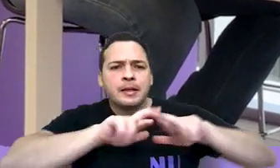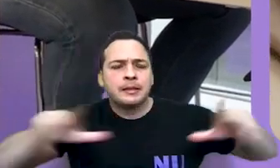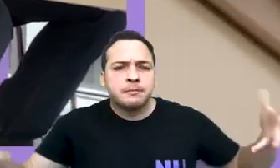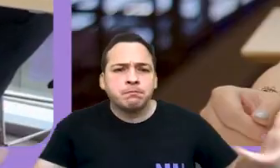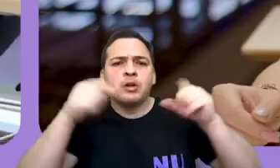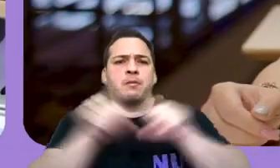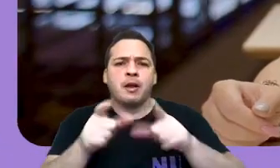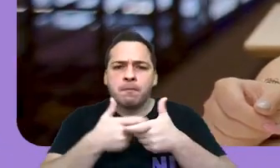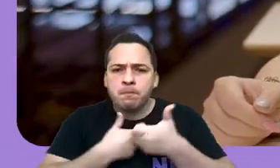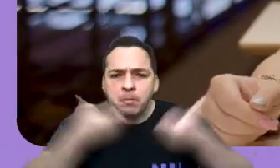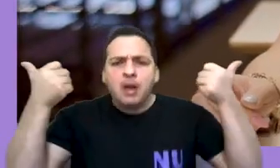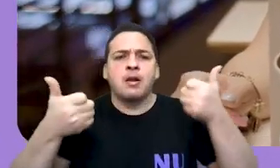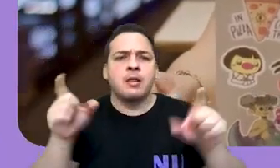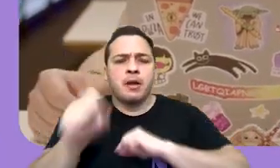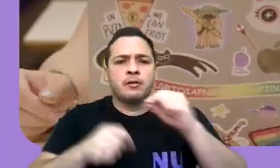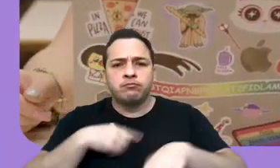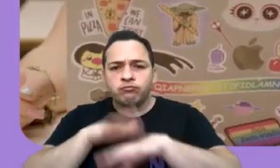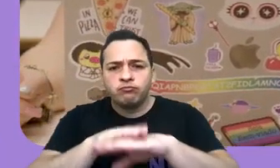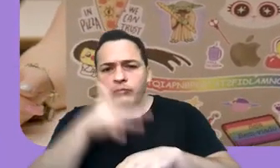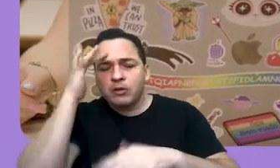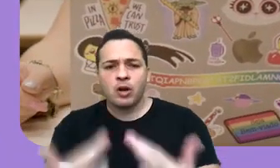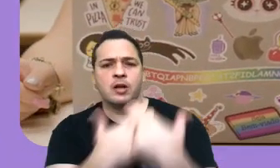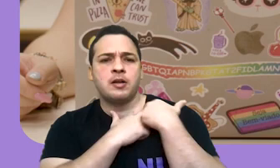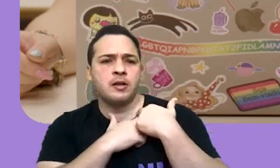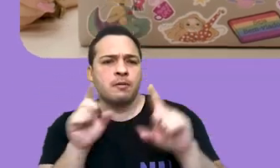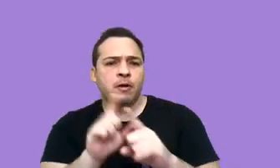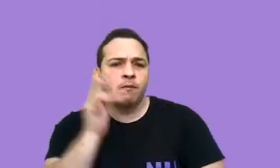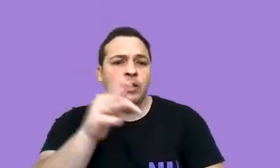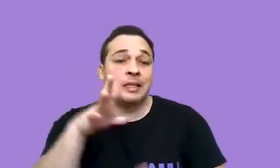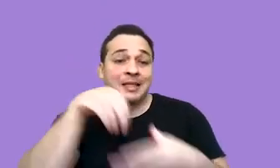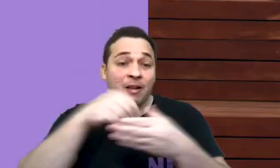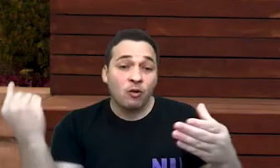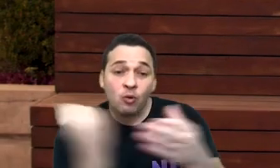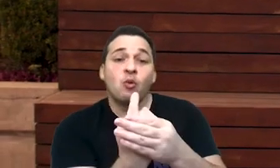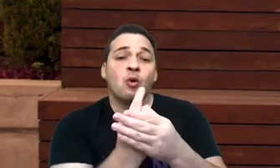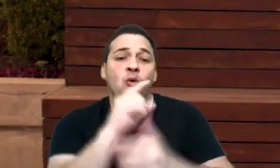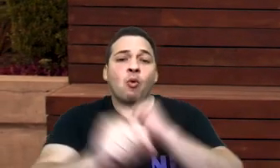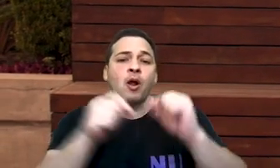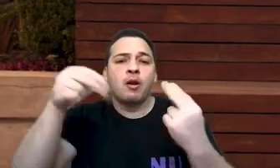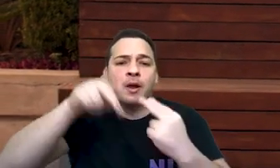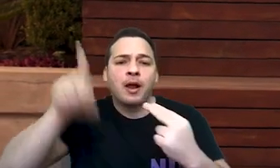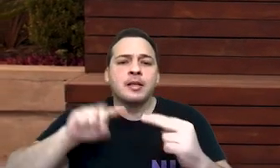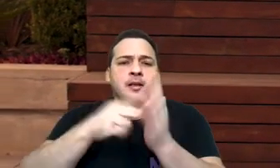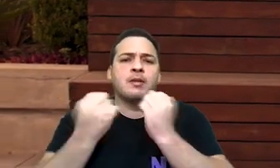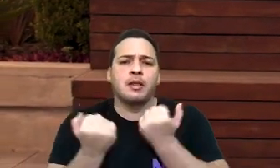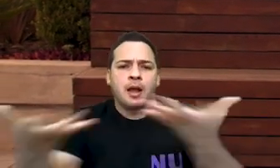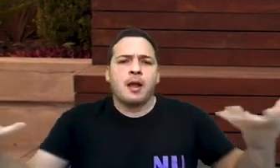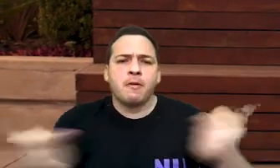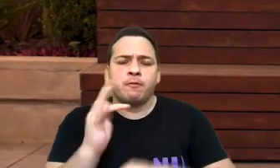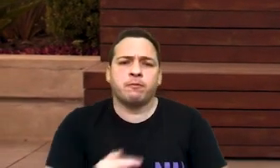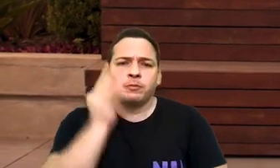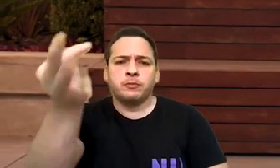para mais perspectivas ecoarem e se expandirem. A gente escreve a história. Escreve o futuro. Pertencer no Nubank é escrever um